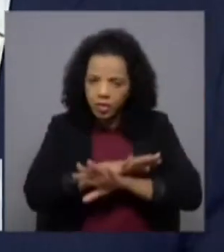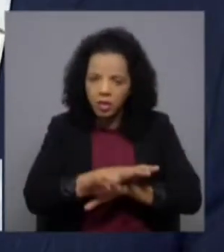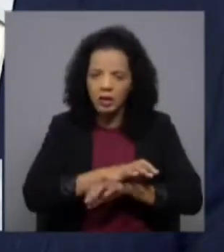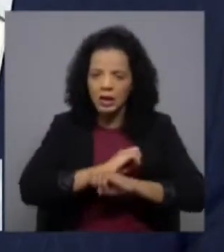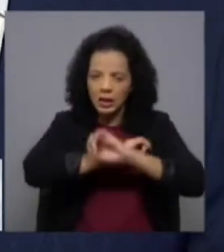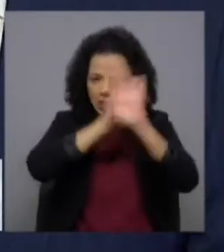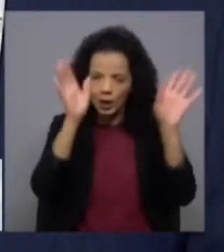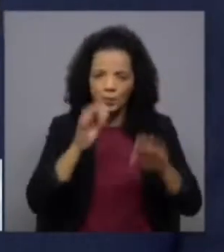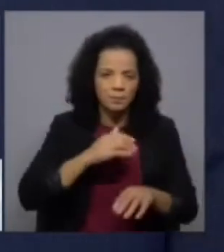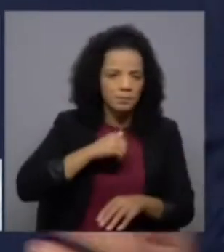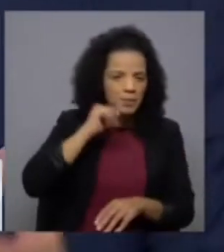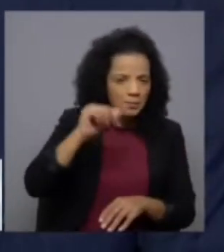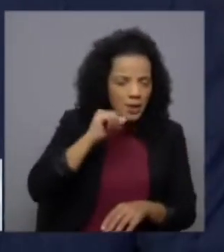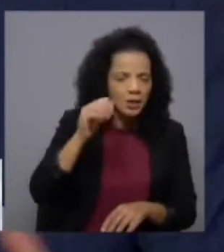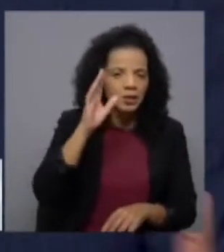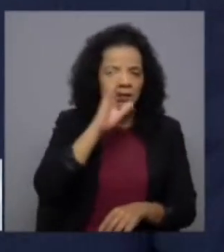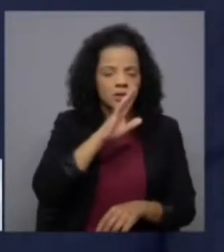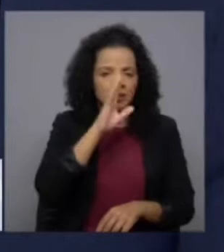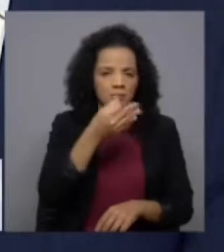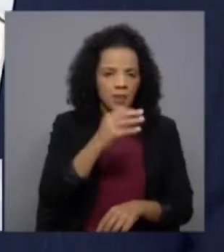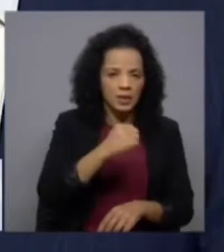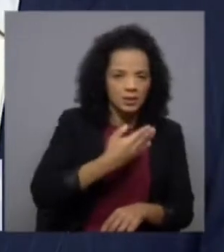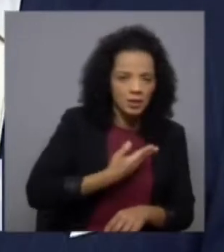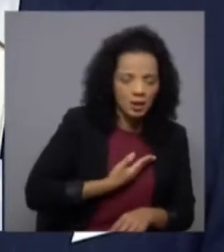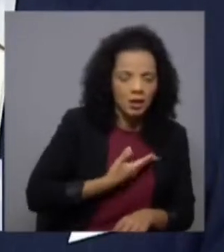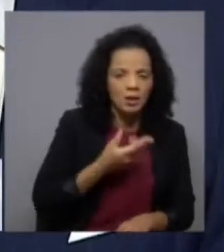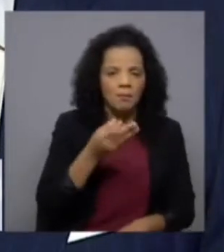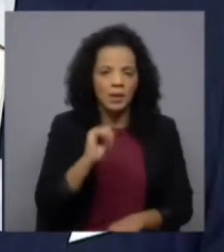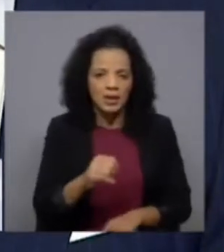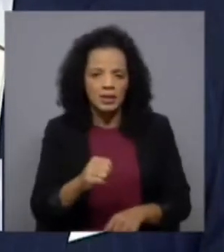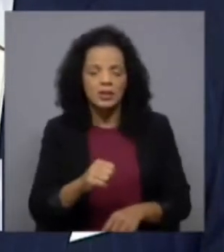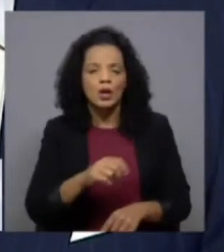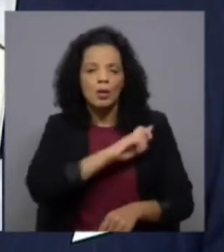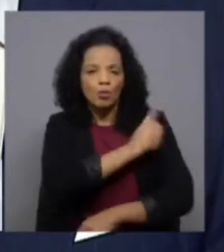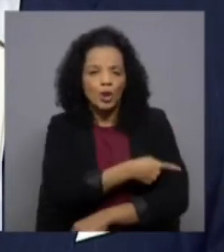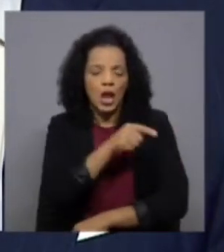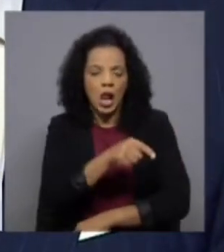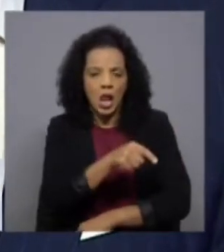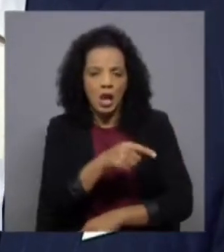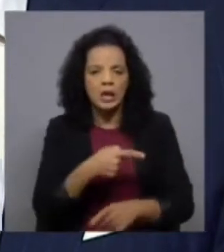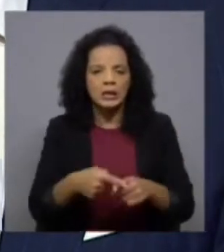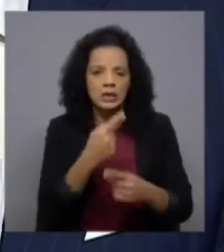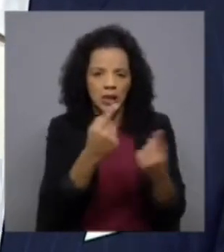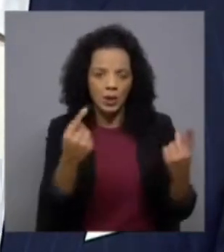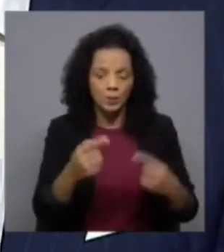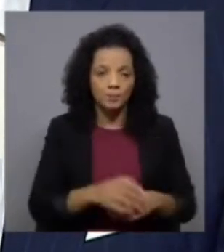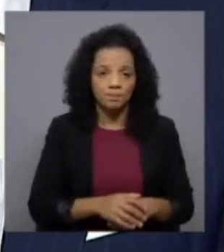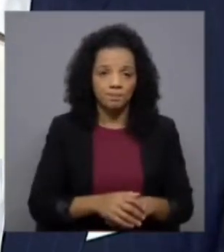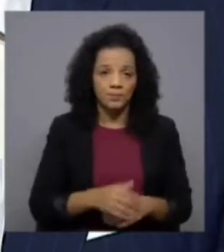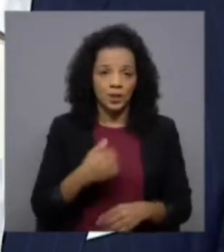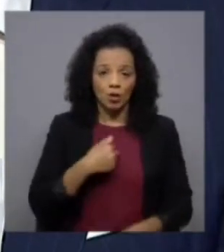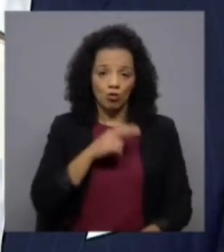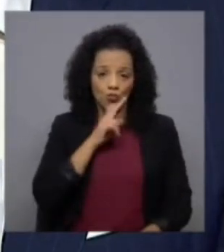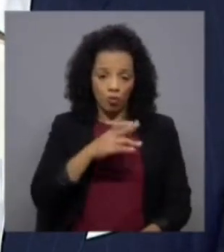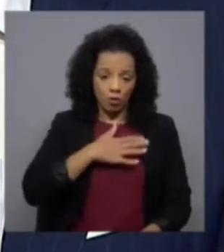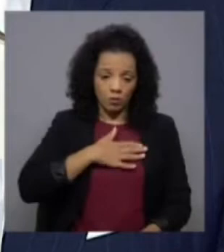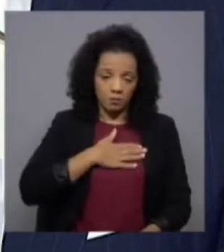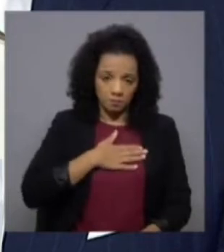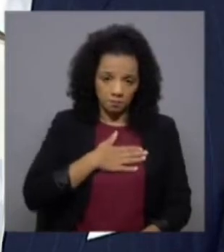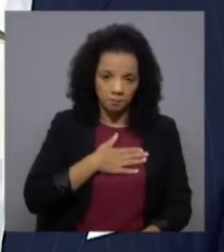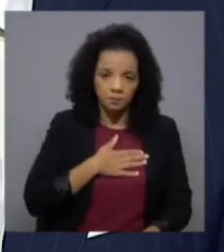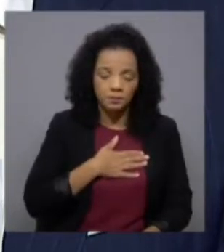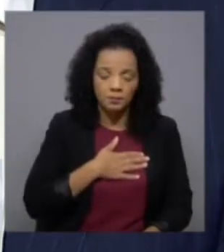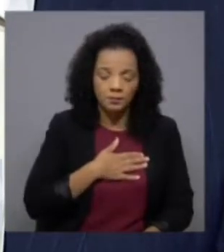interesses quando PSD e PS passam pelo poder da minha parte eu tenho que responder da minha parte da minha parte